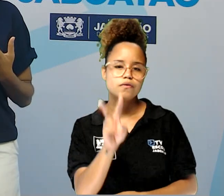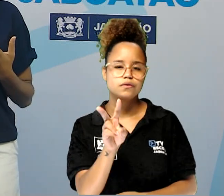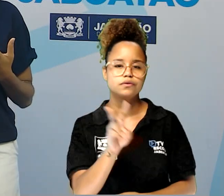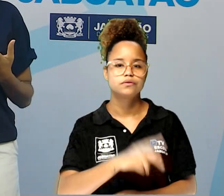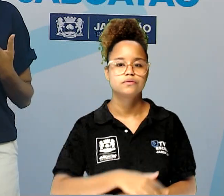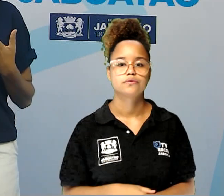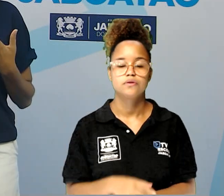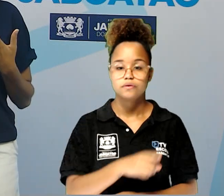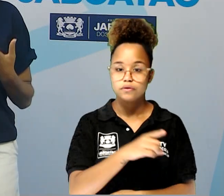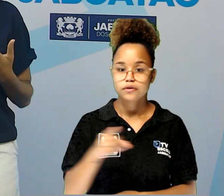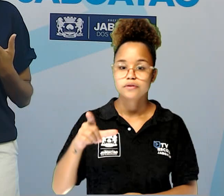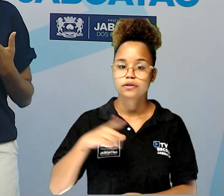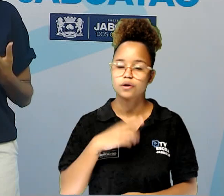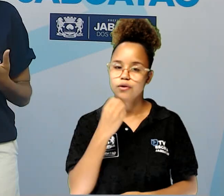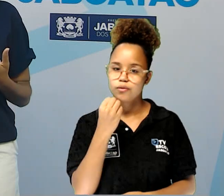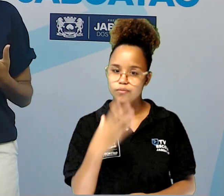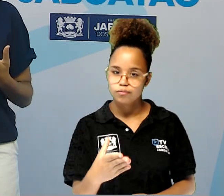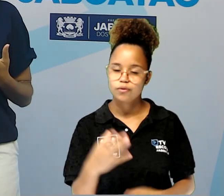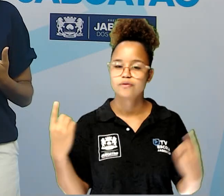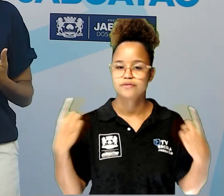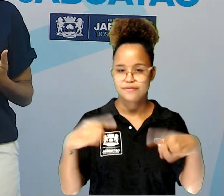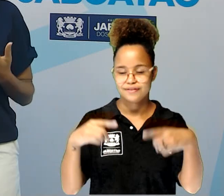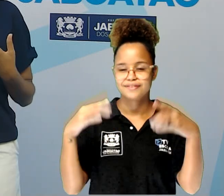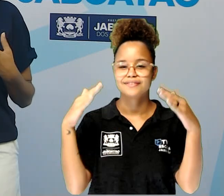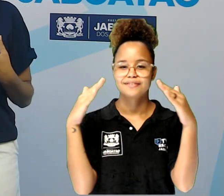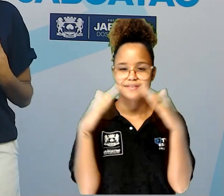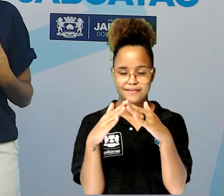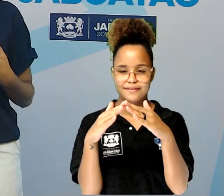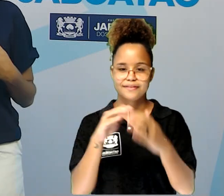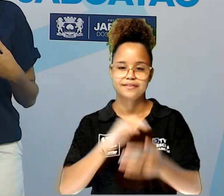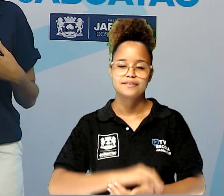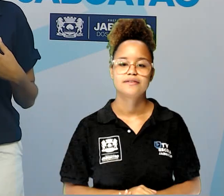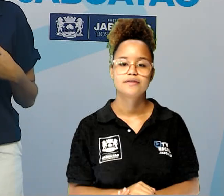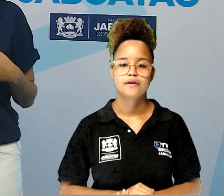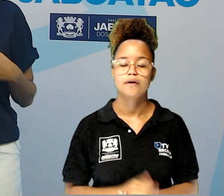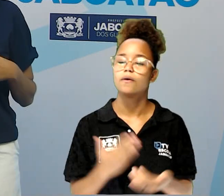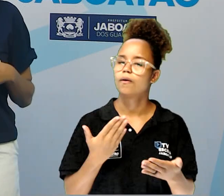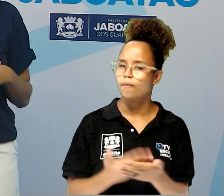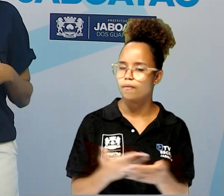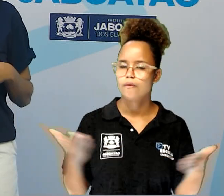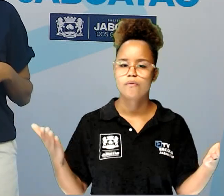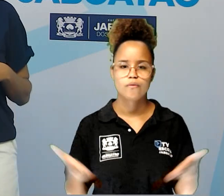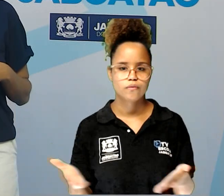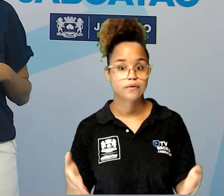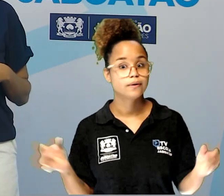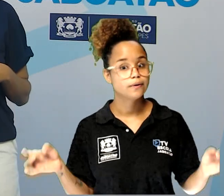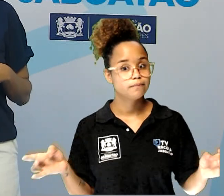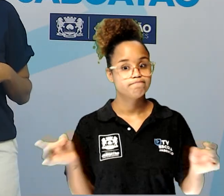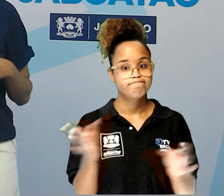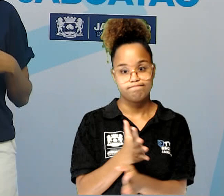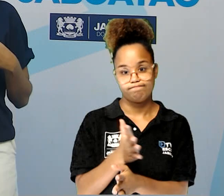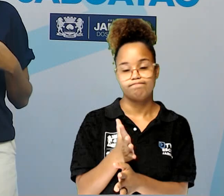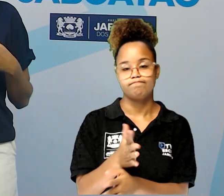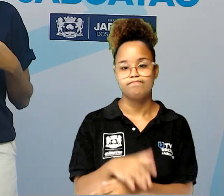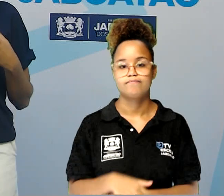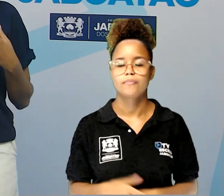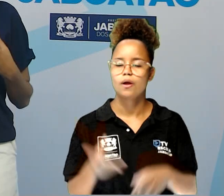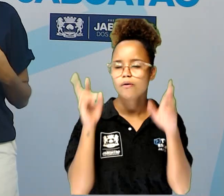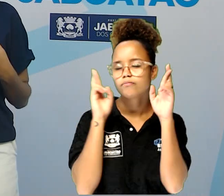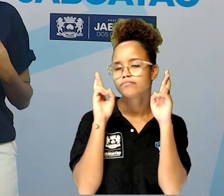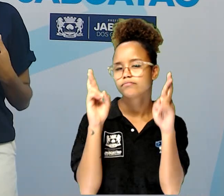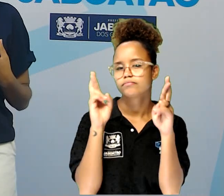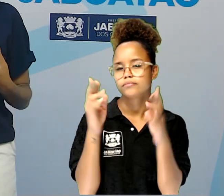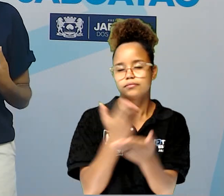vocês tenham um bom desafio de casa A nossa aula de hoje fica por aqui Eu espero